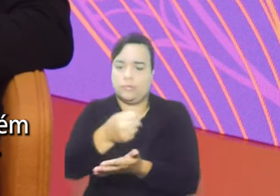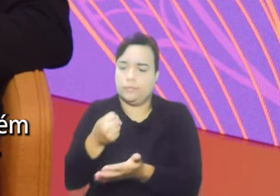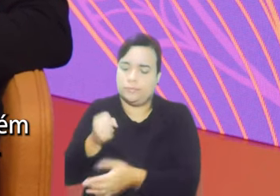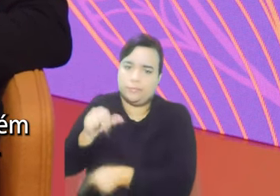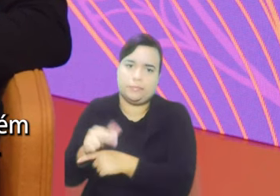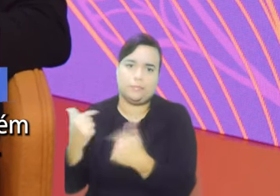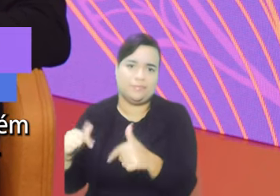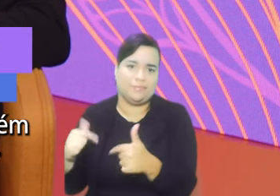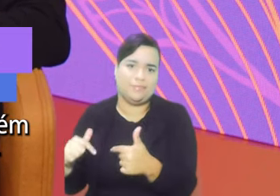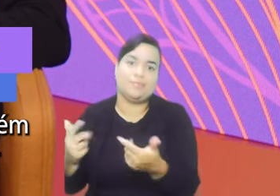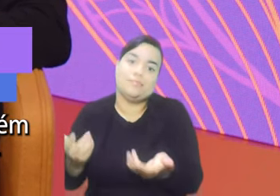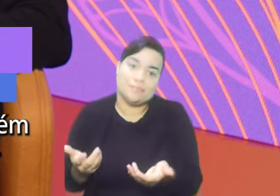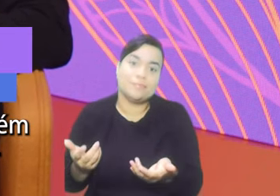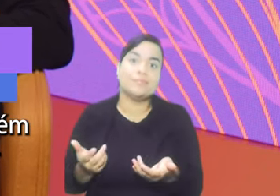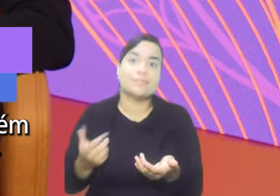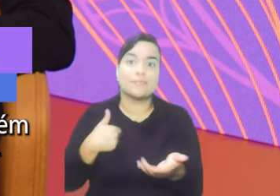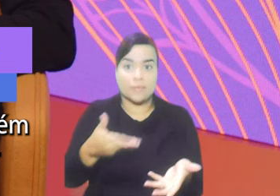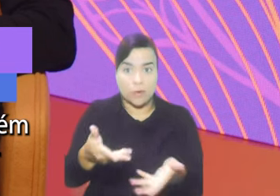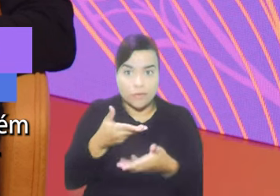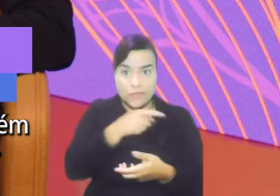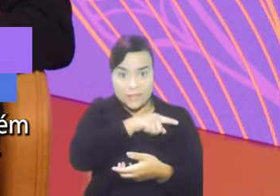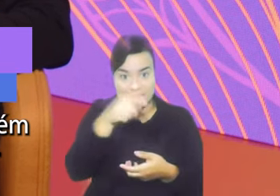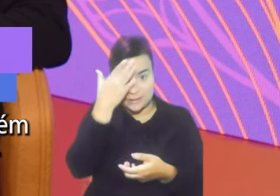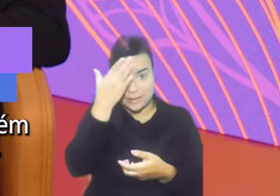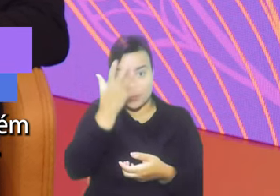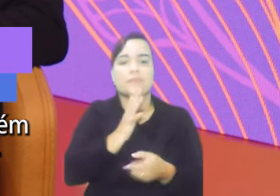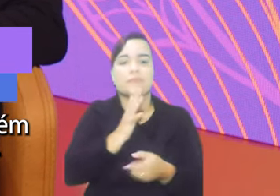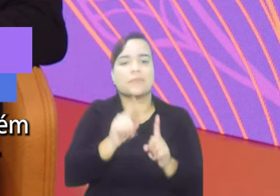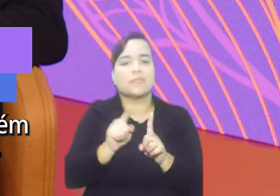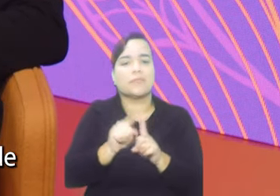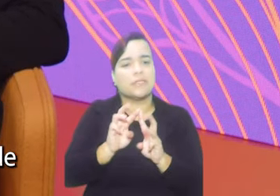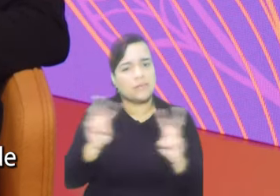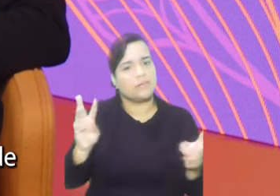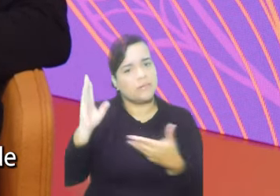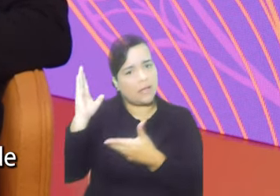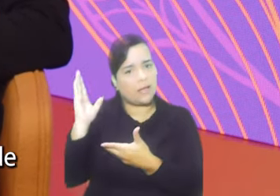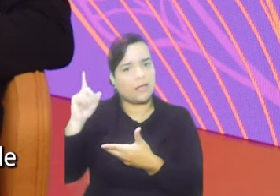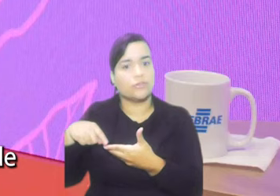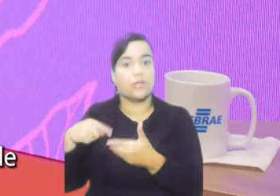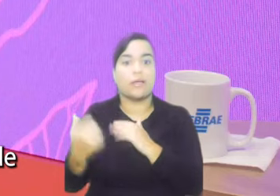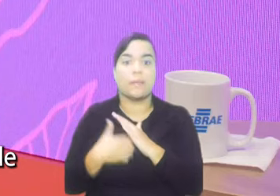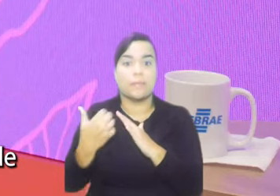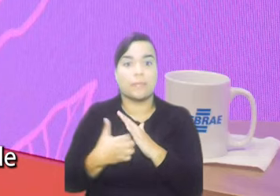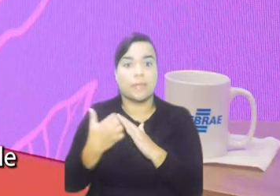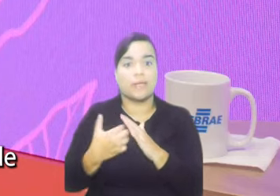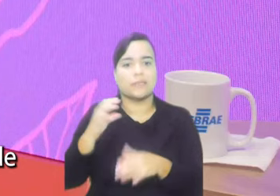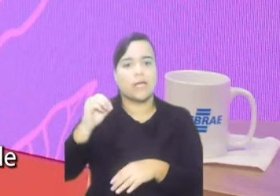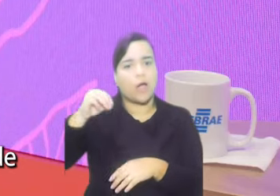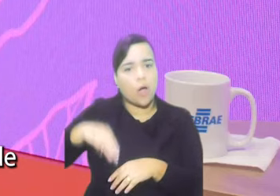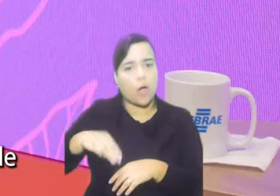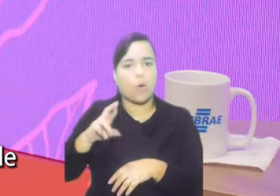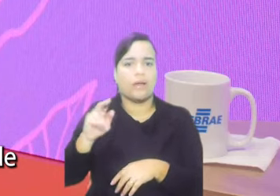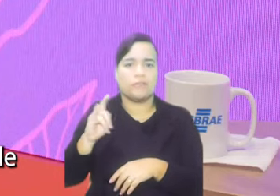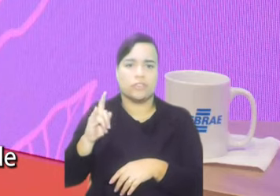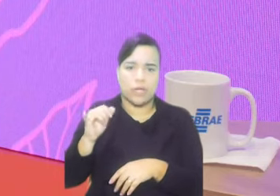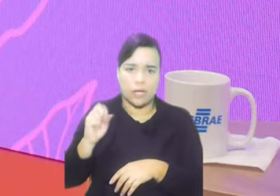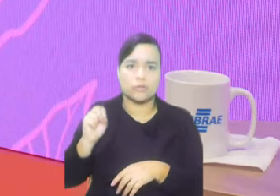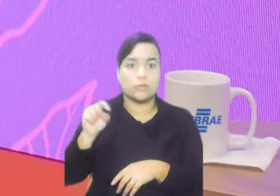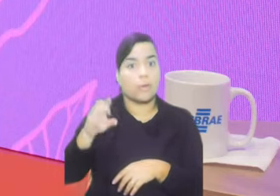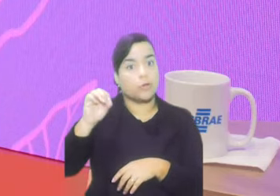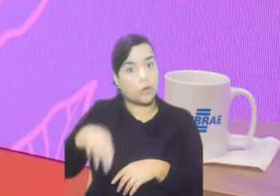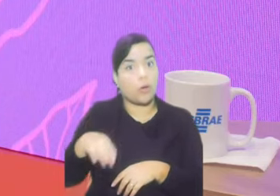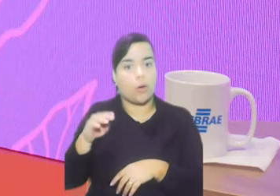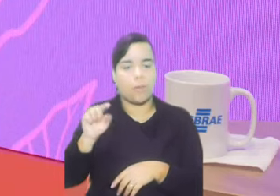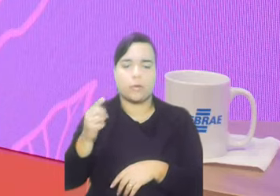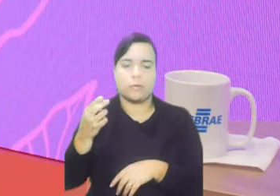vocês a conhecerem também o site, é o empresascomrefugiados.com.br. É legal, porque daí o empresário tem oportunidade